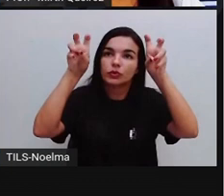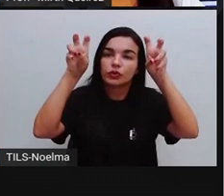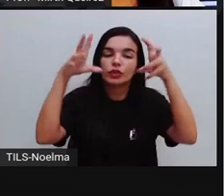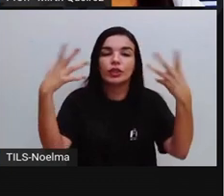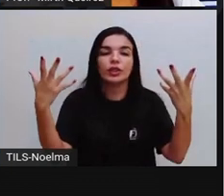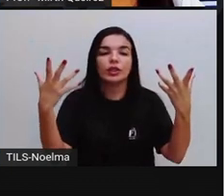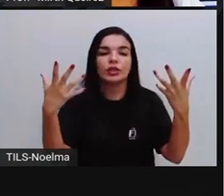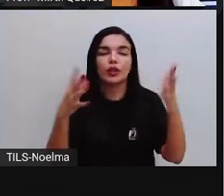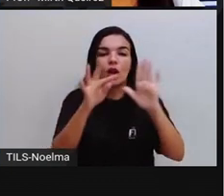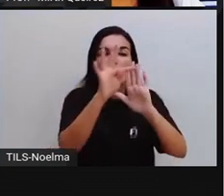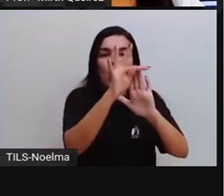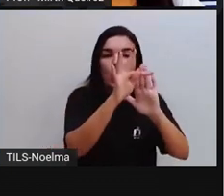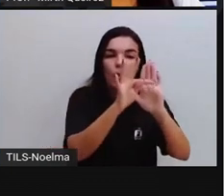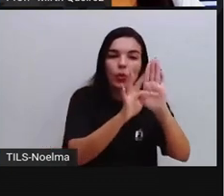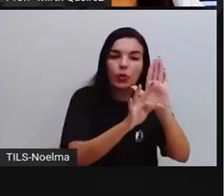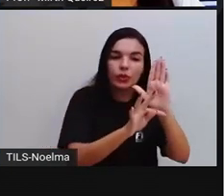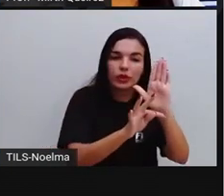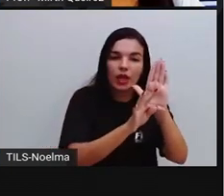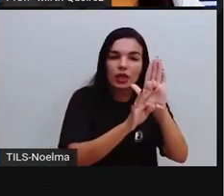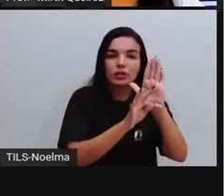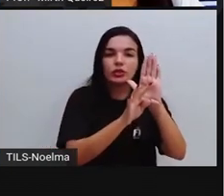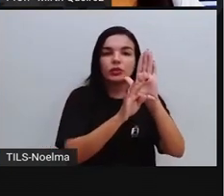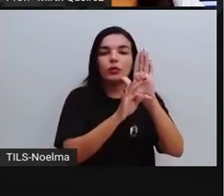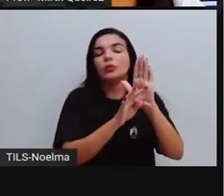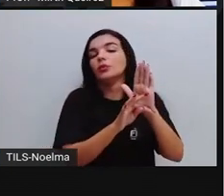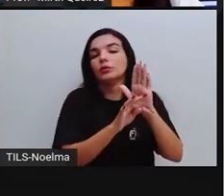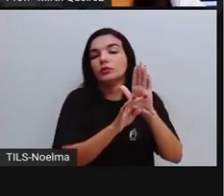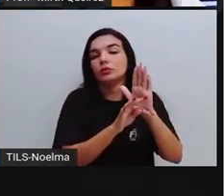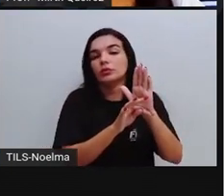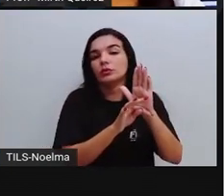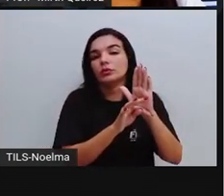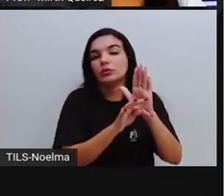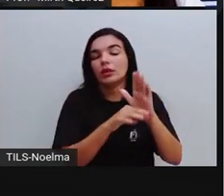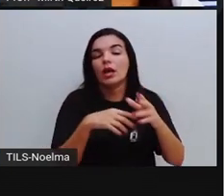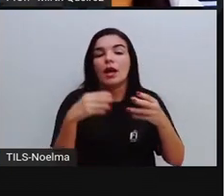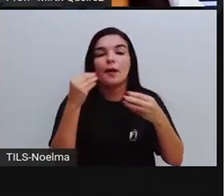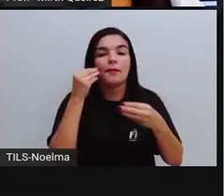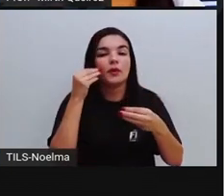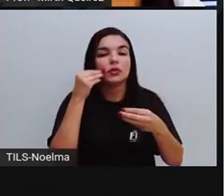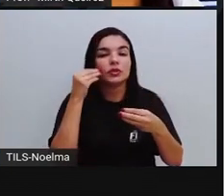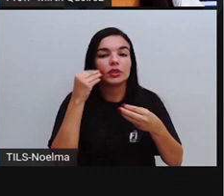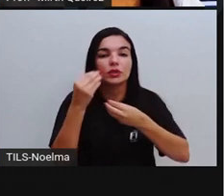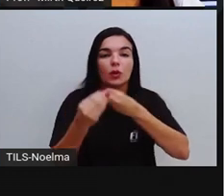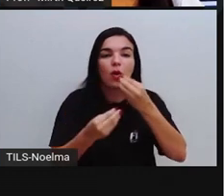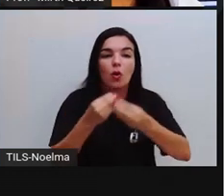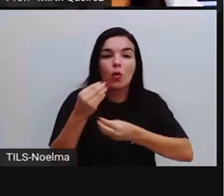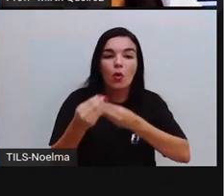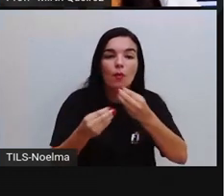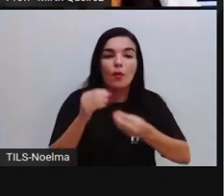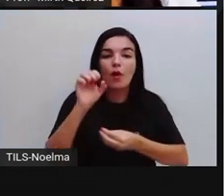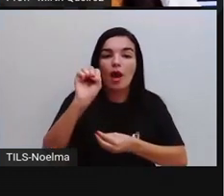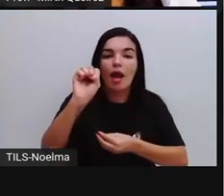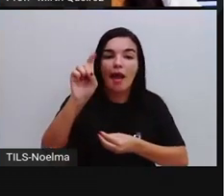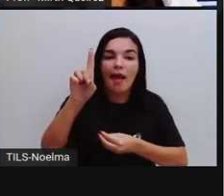escrita aí, nesse caso, né? Justificando como é que você